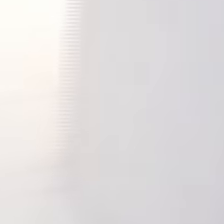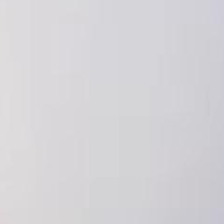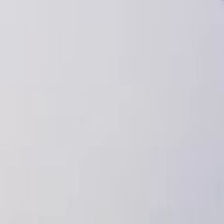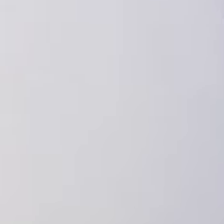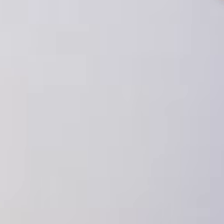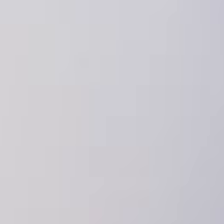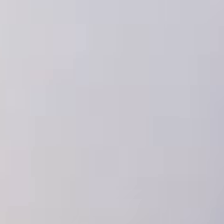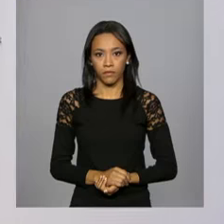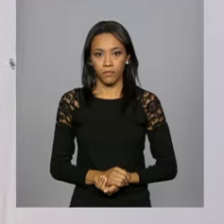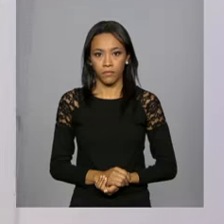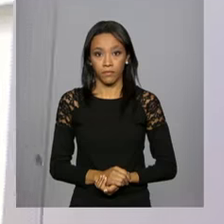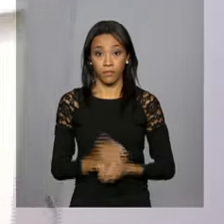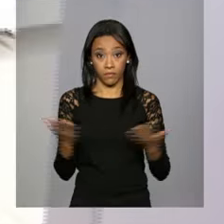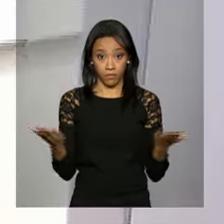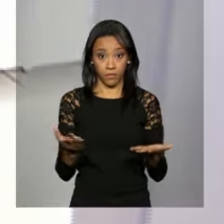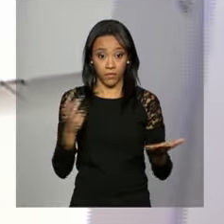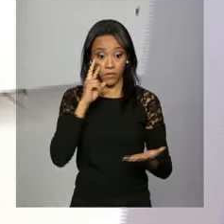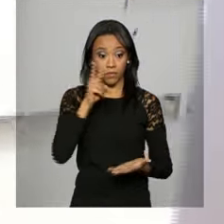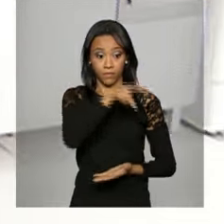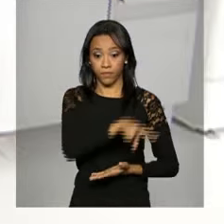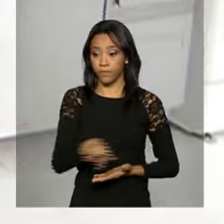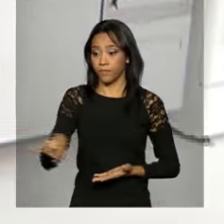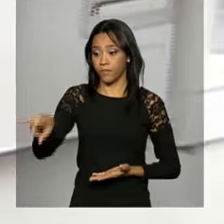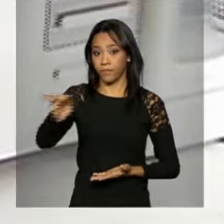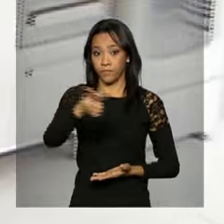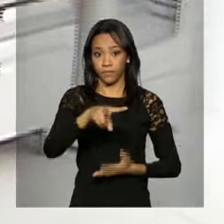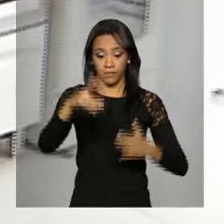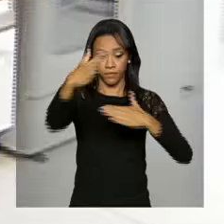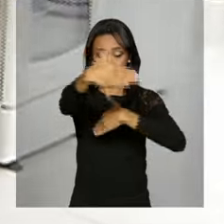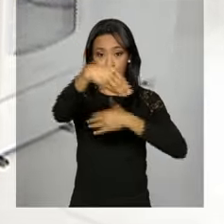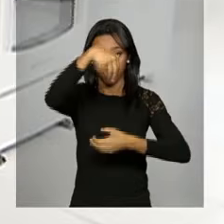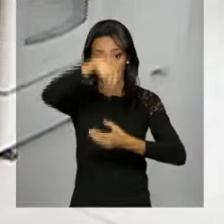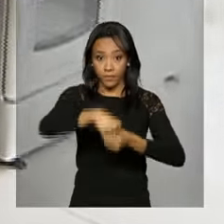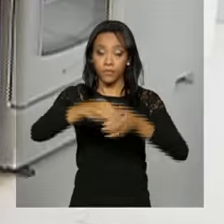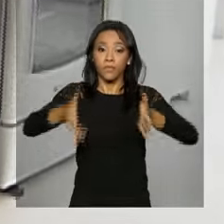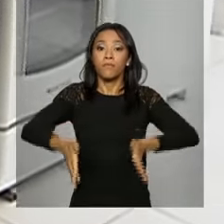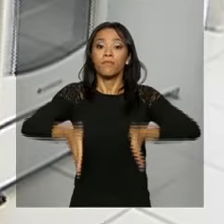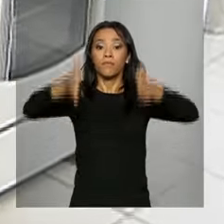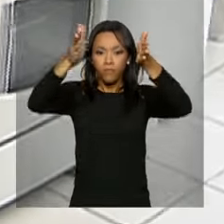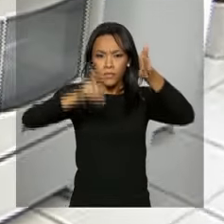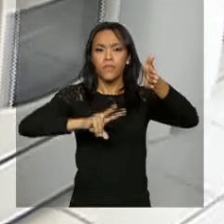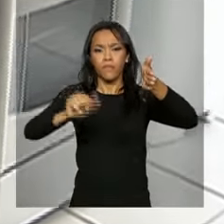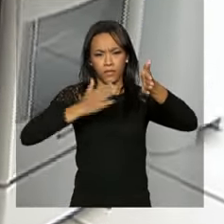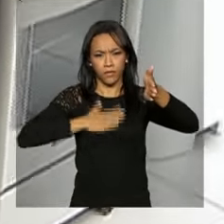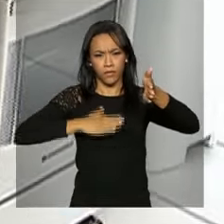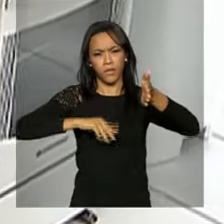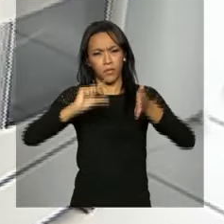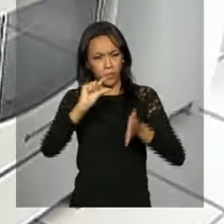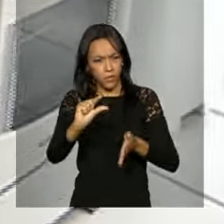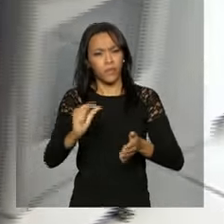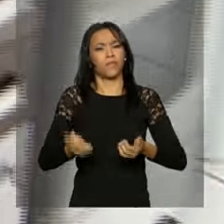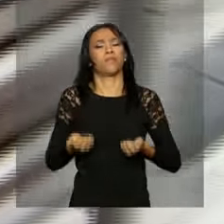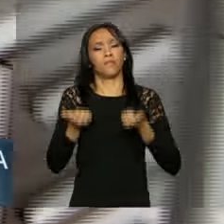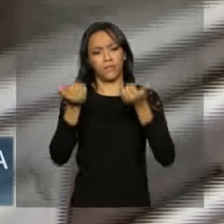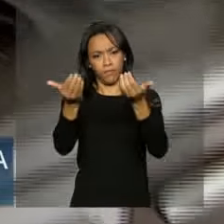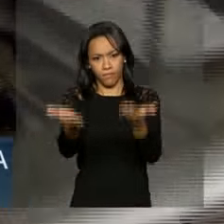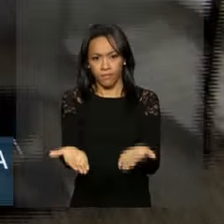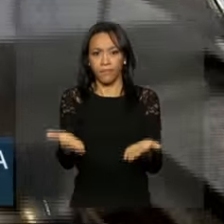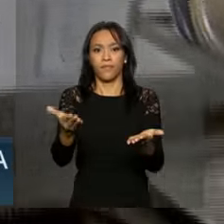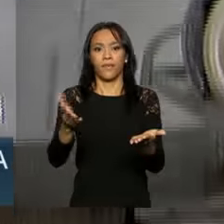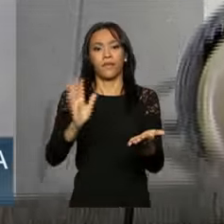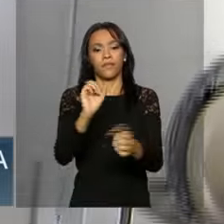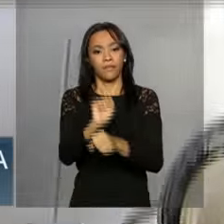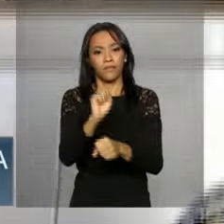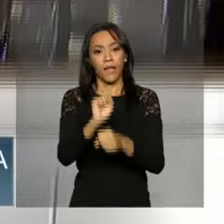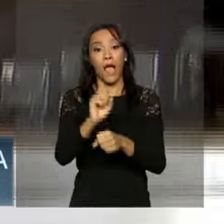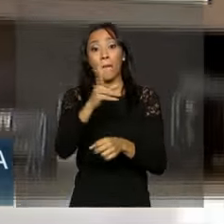Estamos vendo aí imagens do apartamento, de um dos apartamentos que serão entregues daqui a pouquinho na cerimônia com